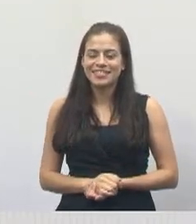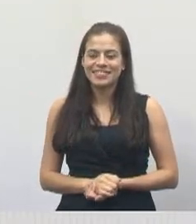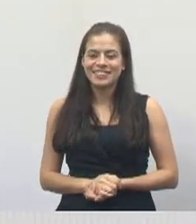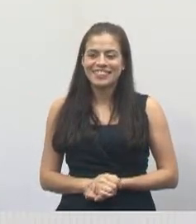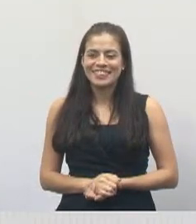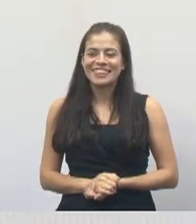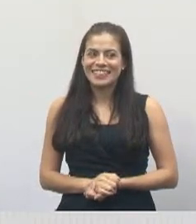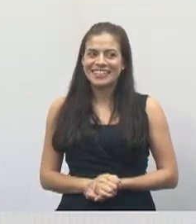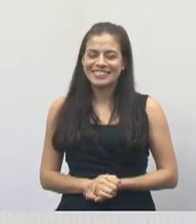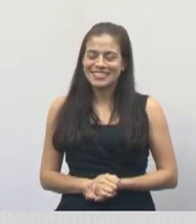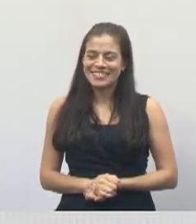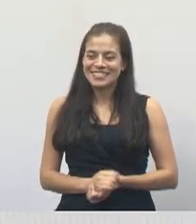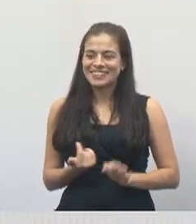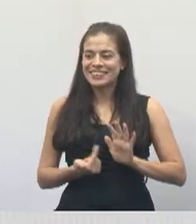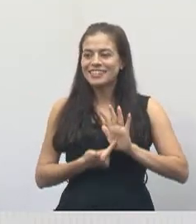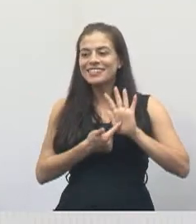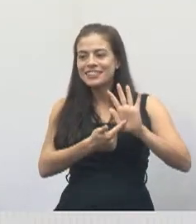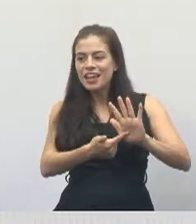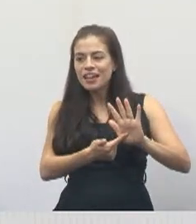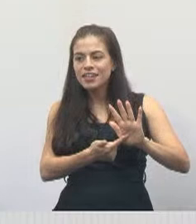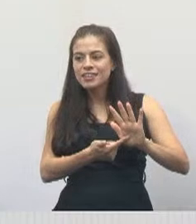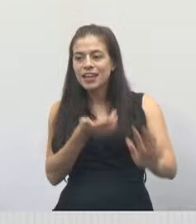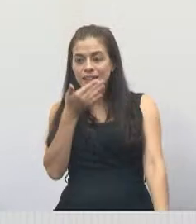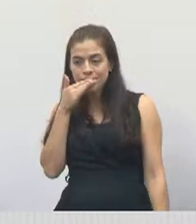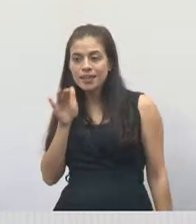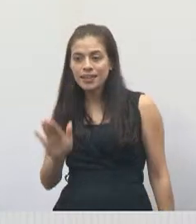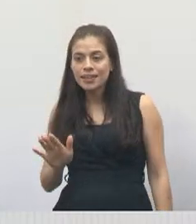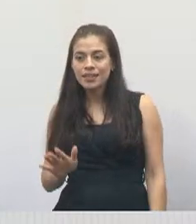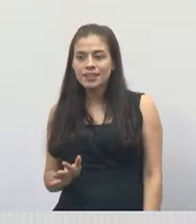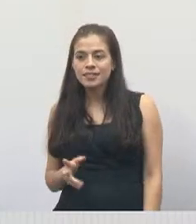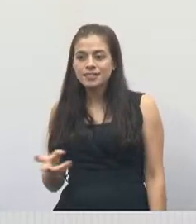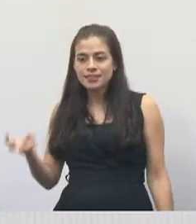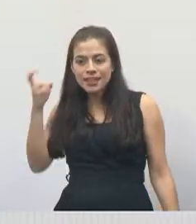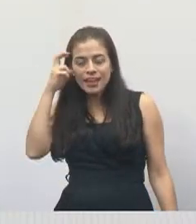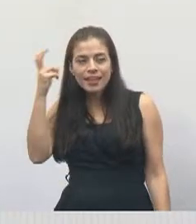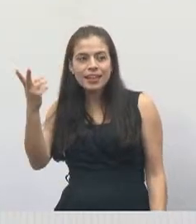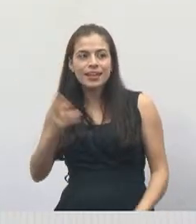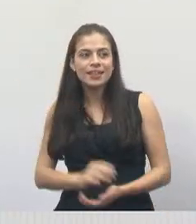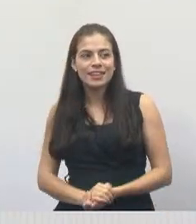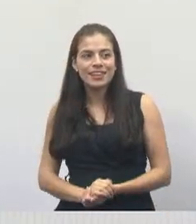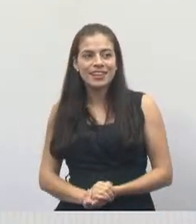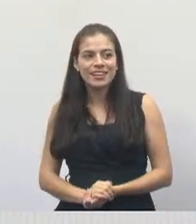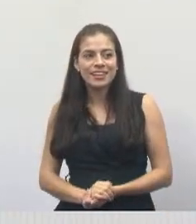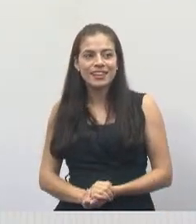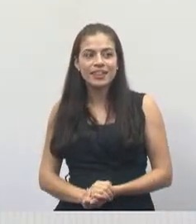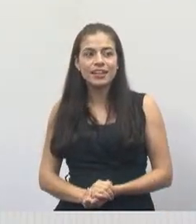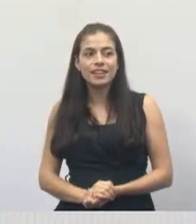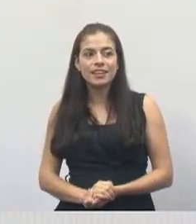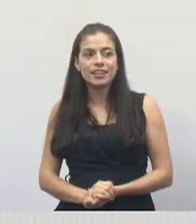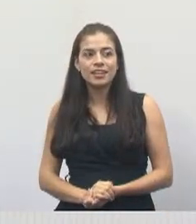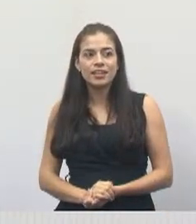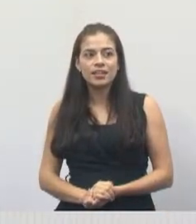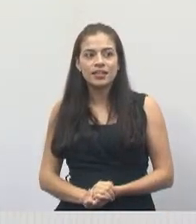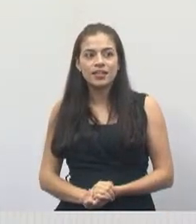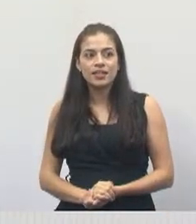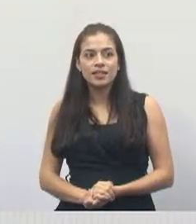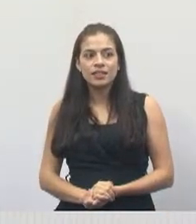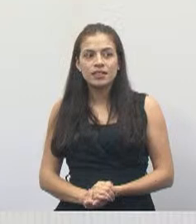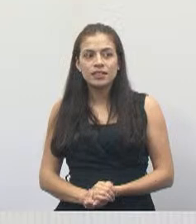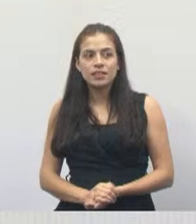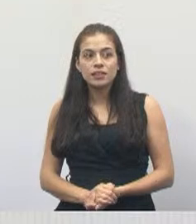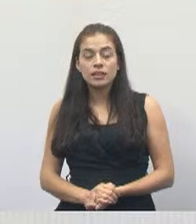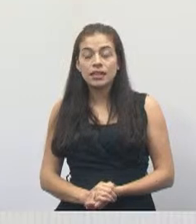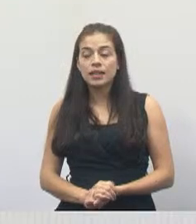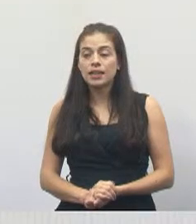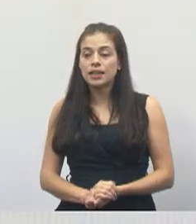Essa representação. As crianças muito esperto lá, graças a Deus. E as professoras, quero